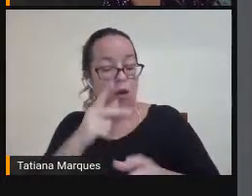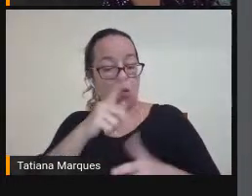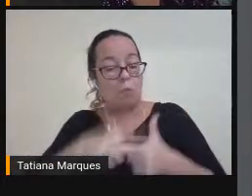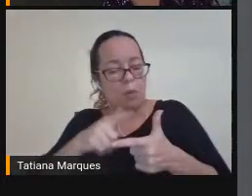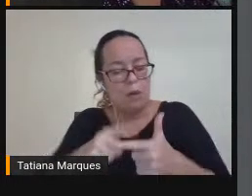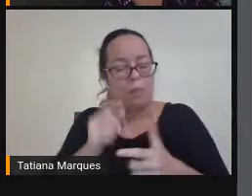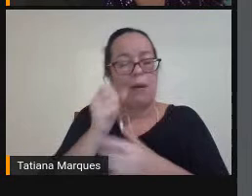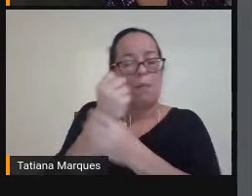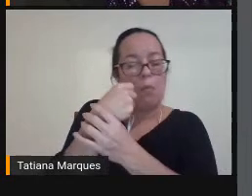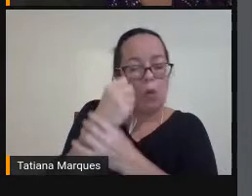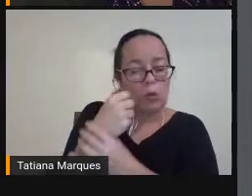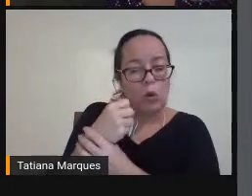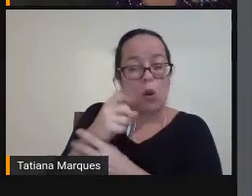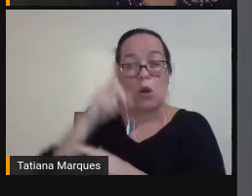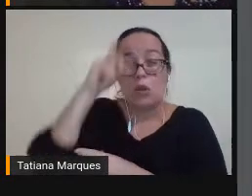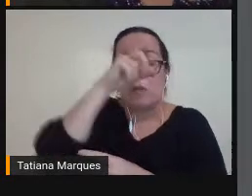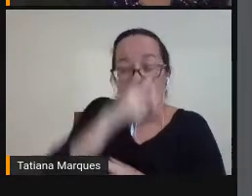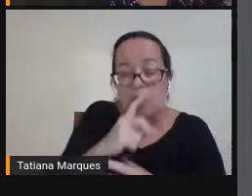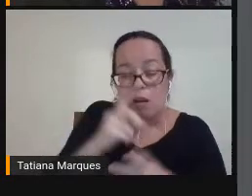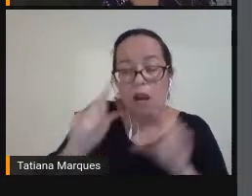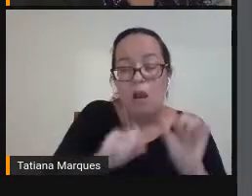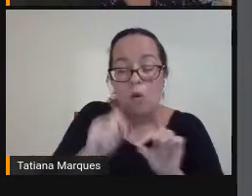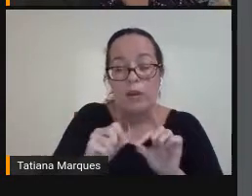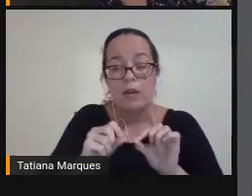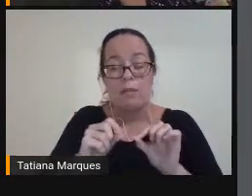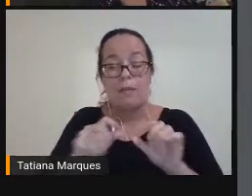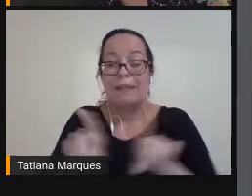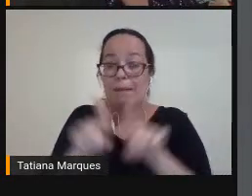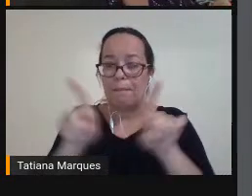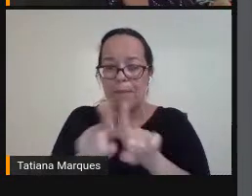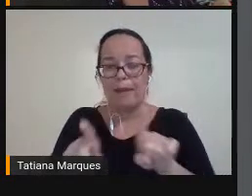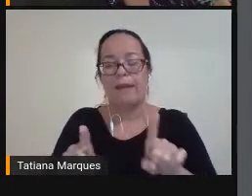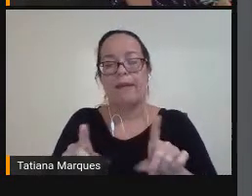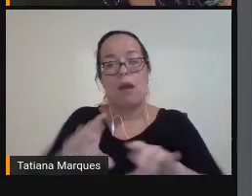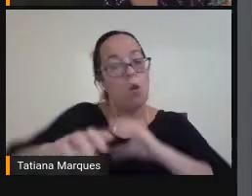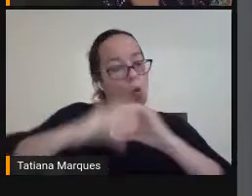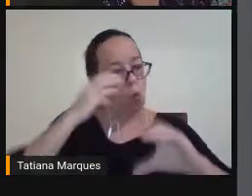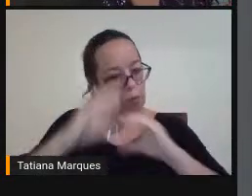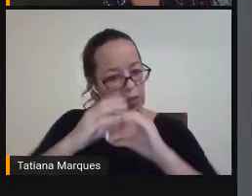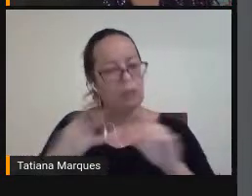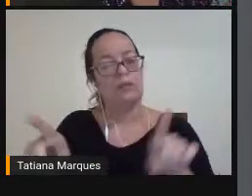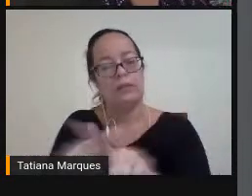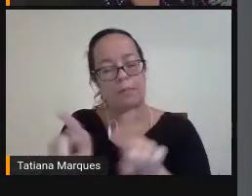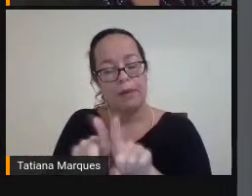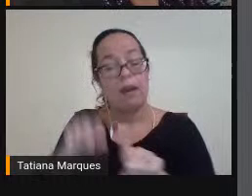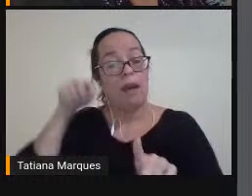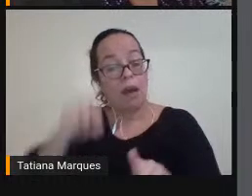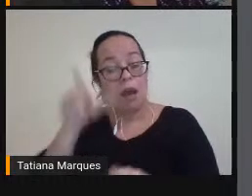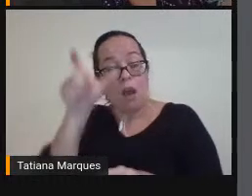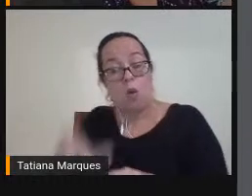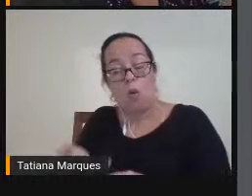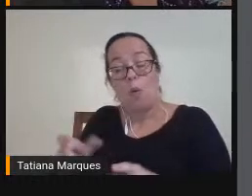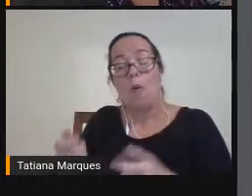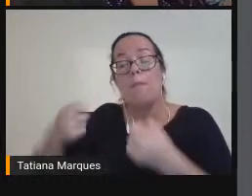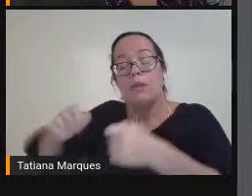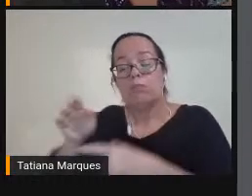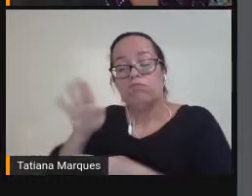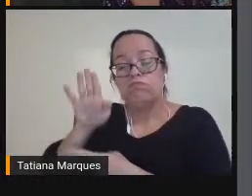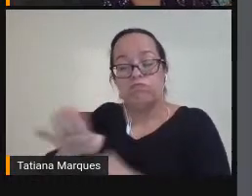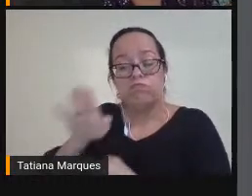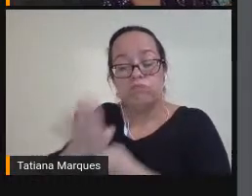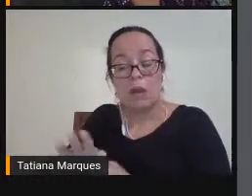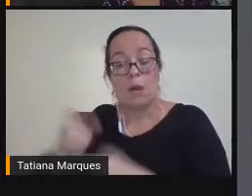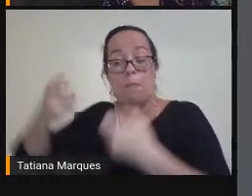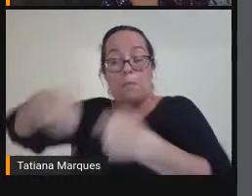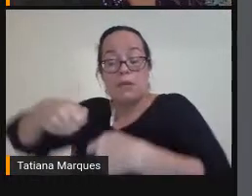dificuldade Motora De comunicação Né Precisam De ajuda Para Participar